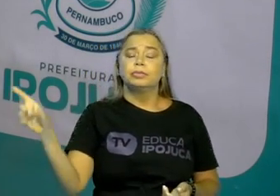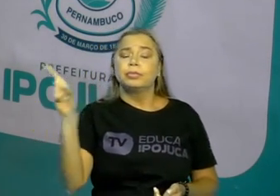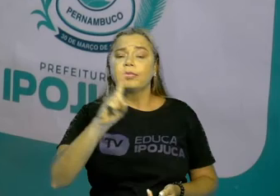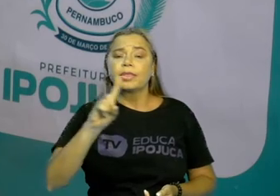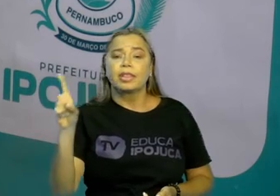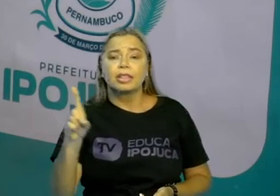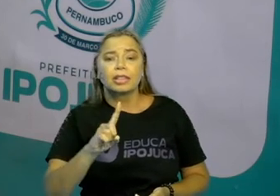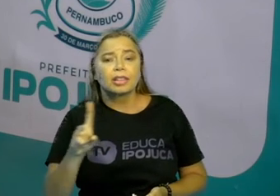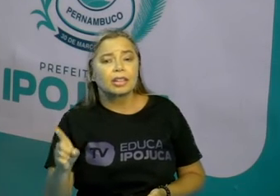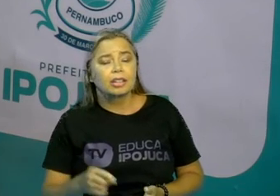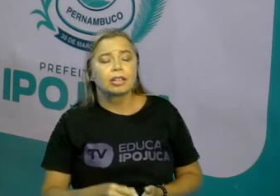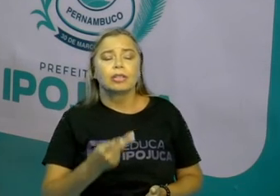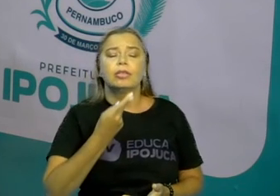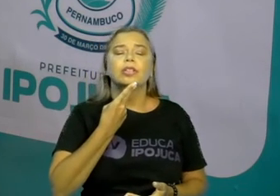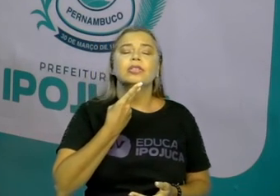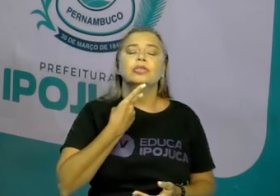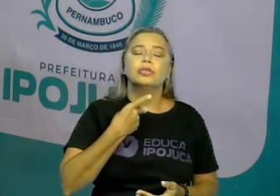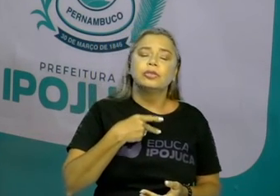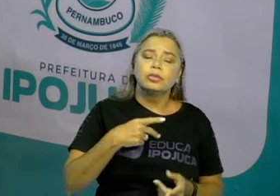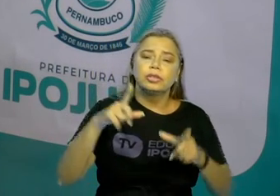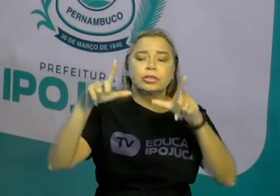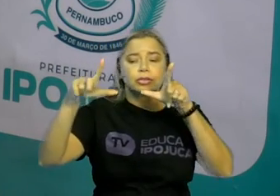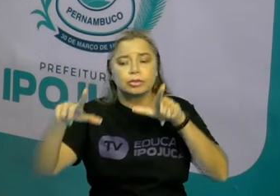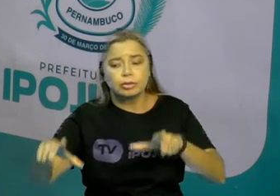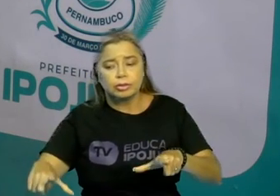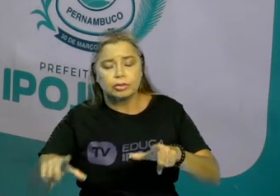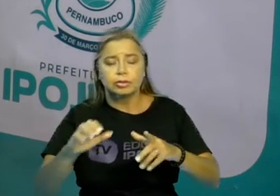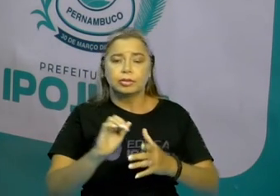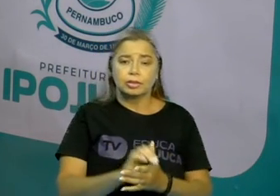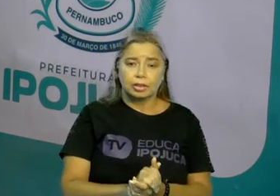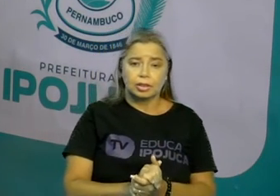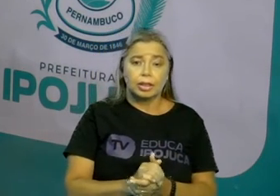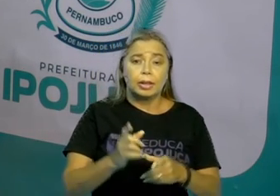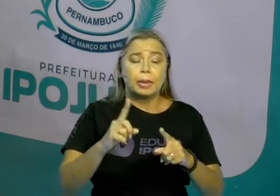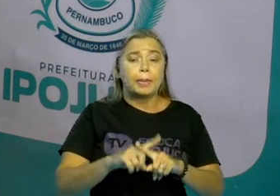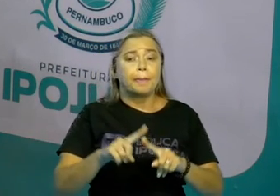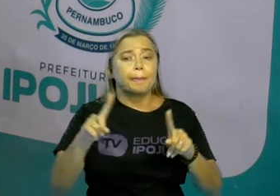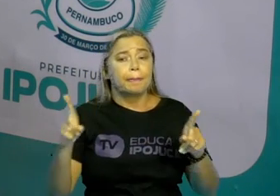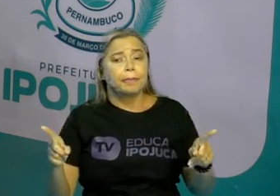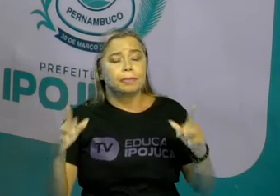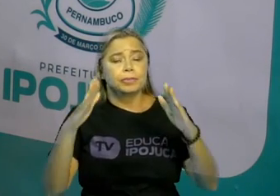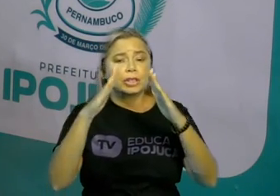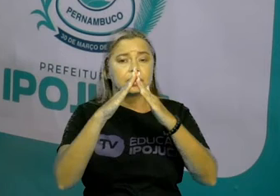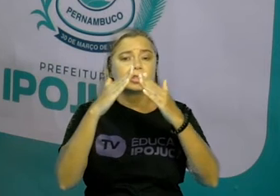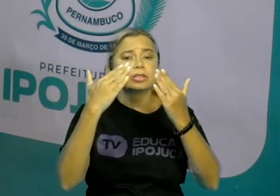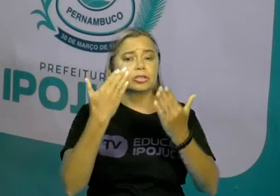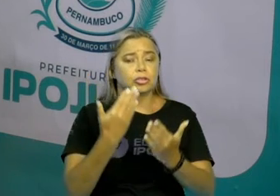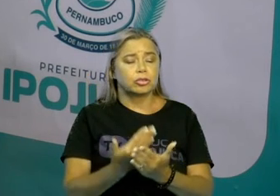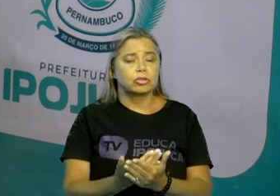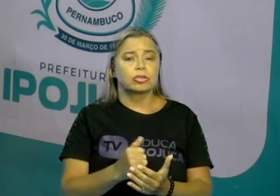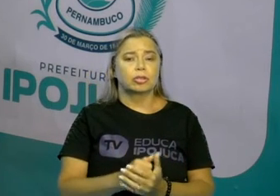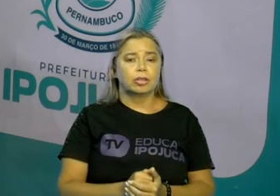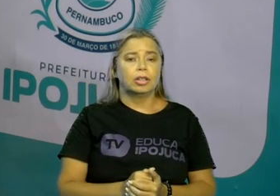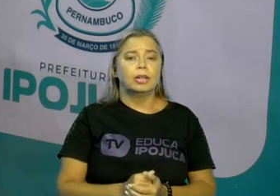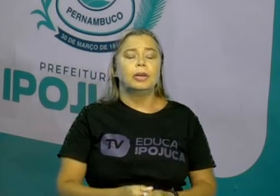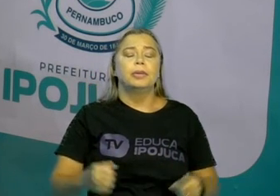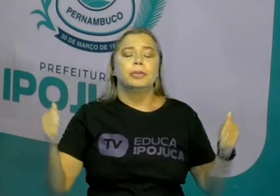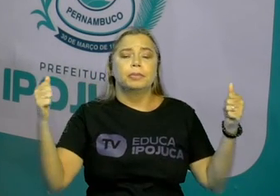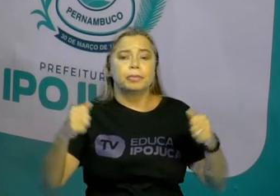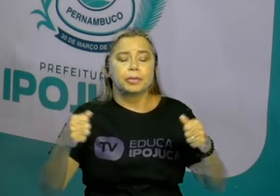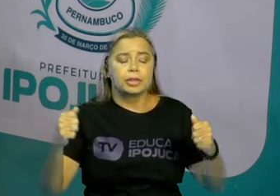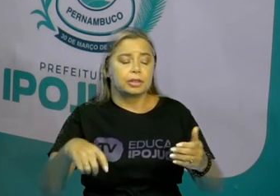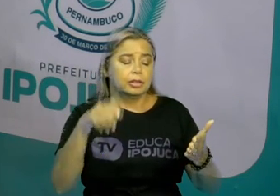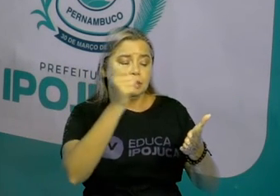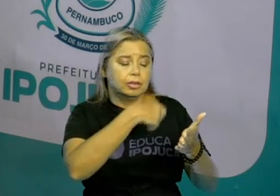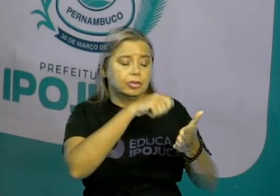vice de linguagem da região. Mas, quando se trata da escola, a gente tem que levar em conta a escrita